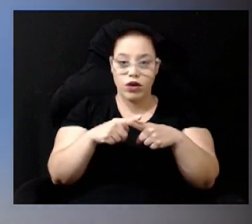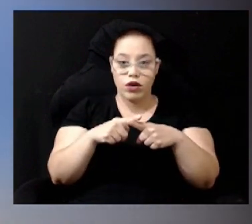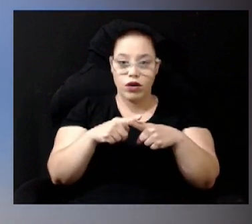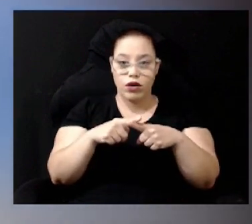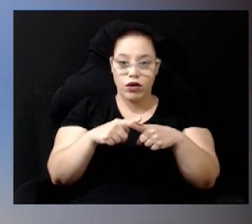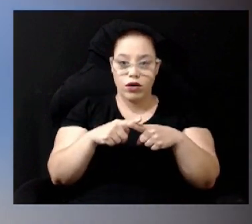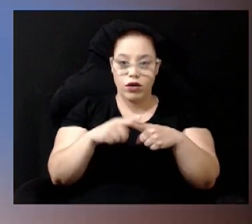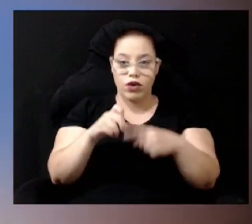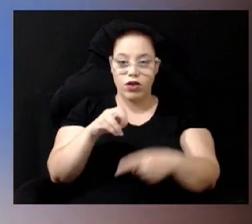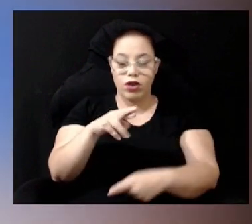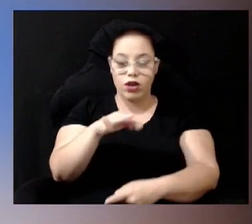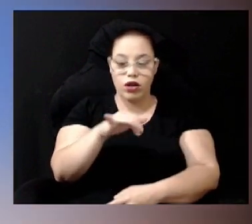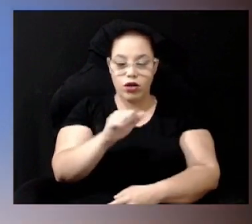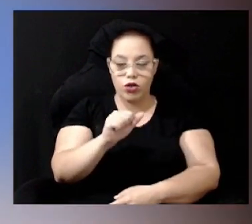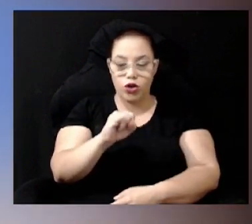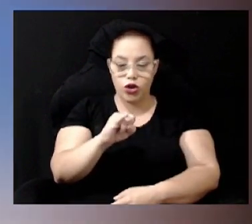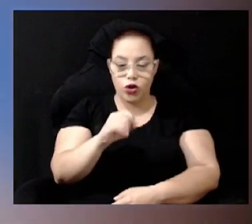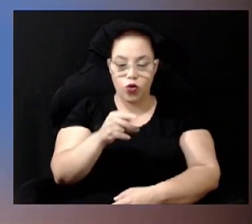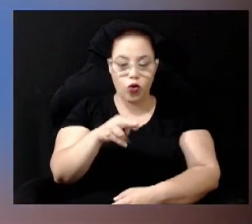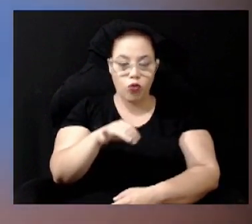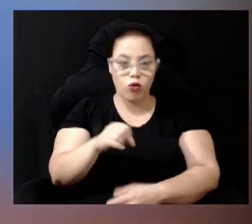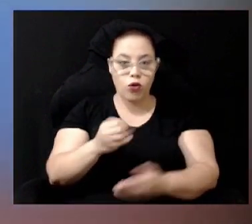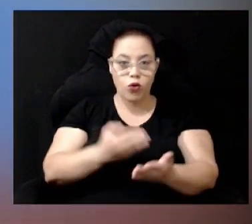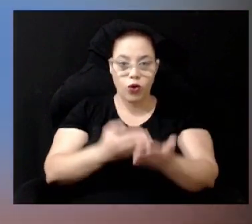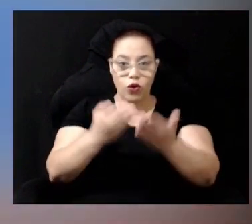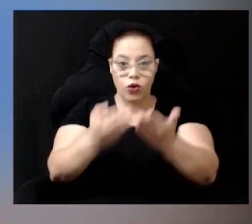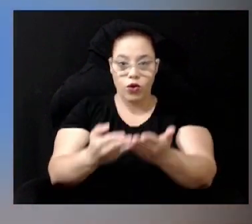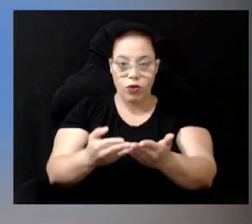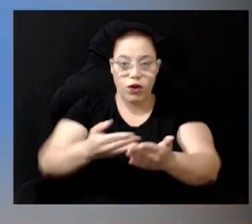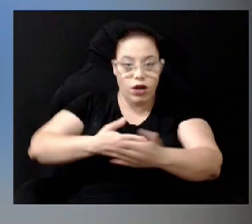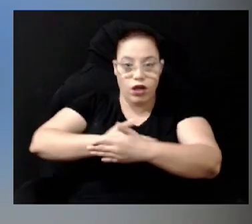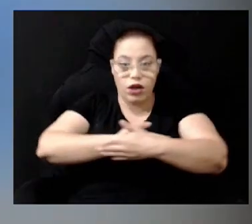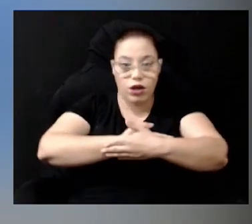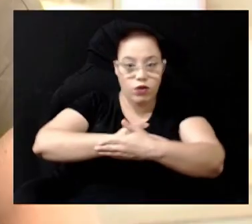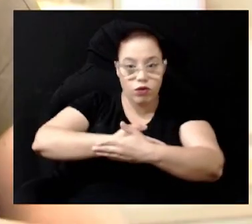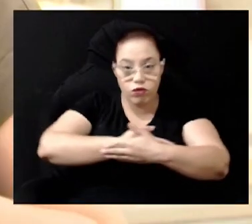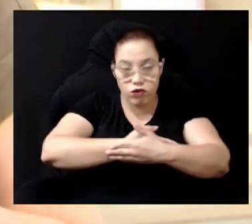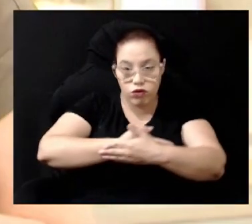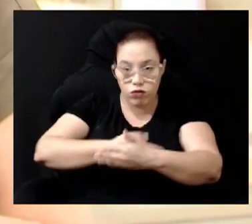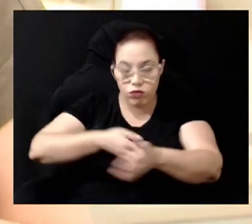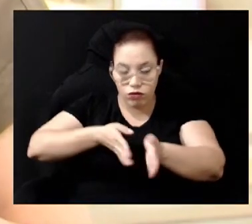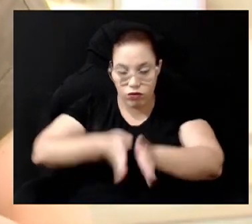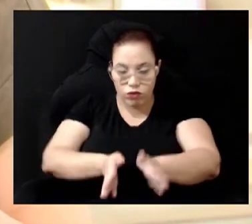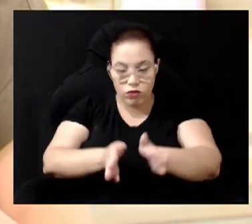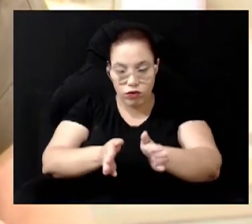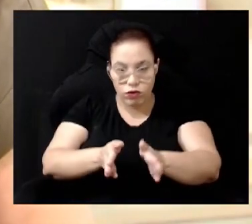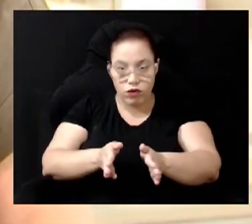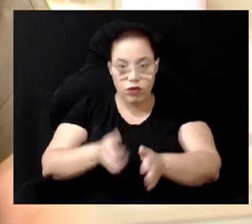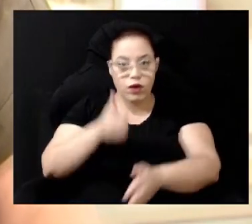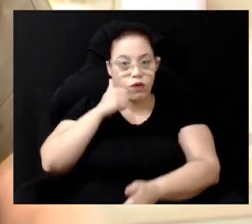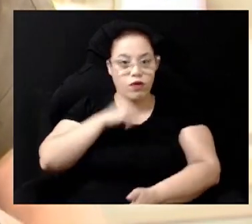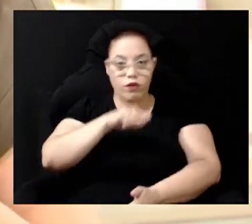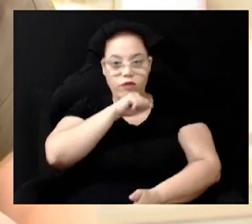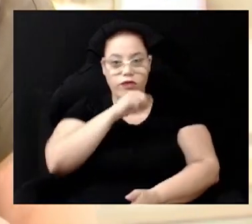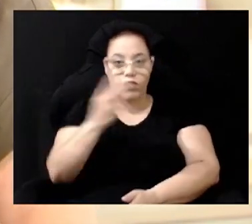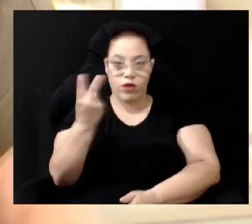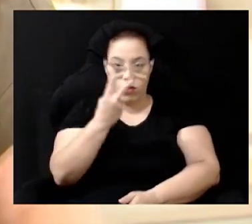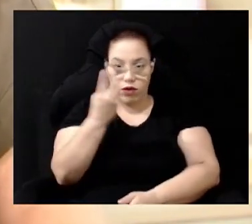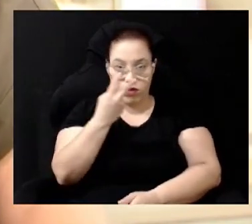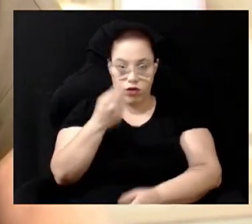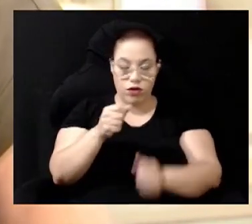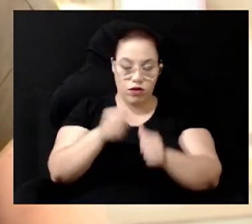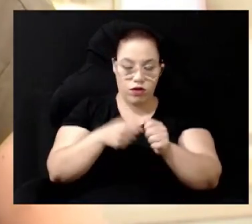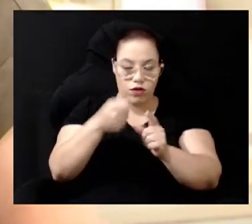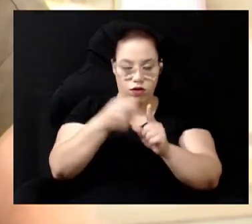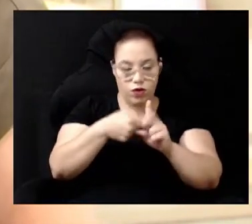e esse anticorpo passa para o bebê e o bebê nasce com o anticorpo da mãe Então nesses dois primeiros meses de vida que o bebê